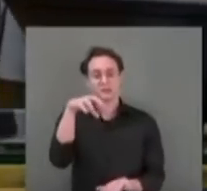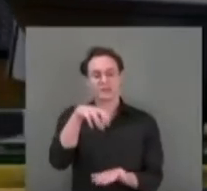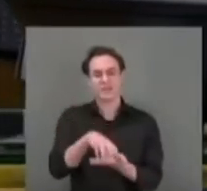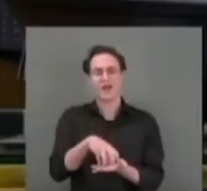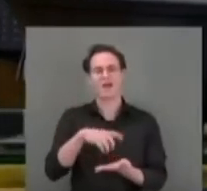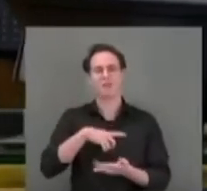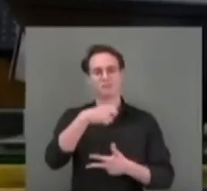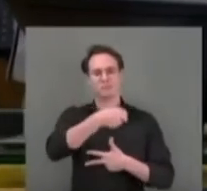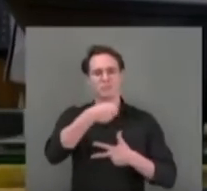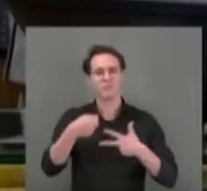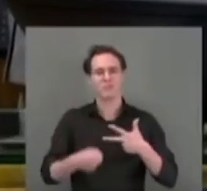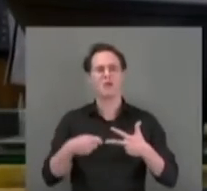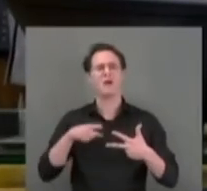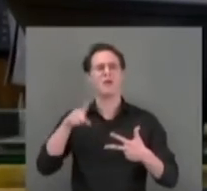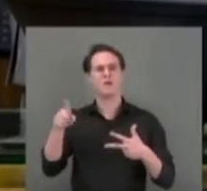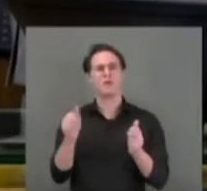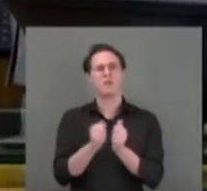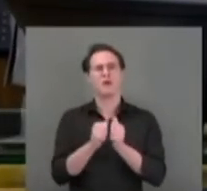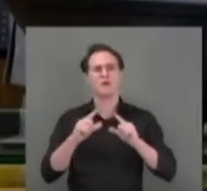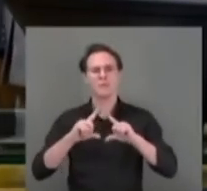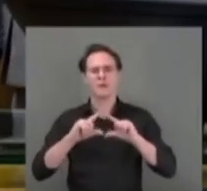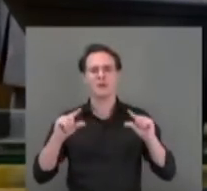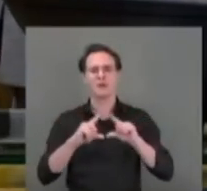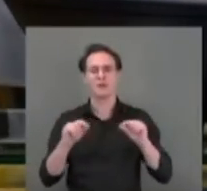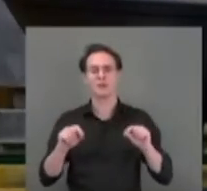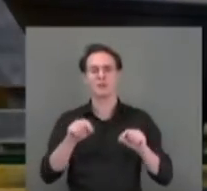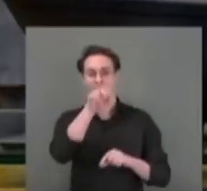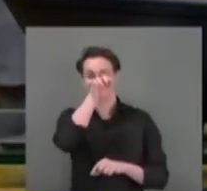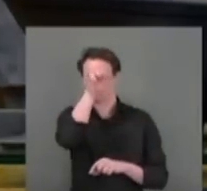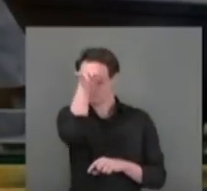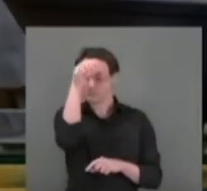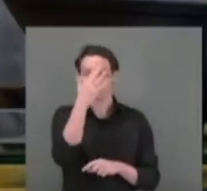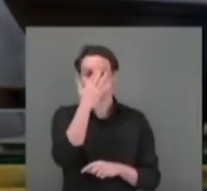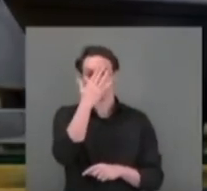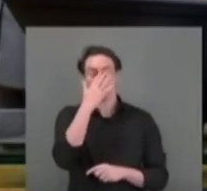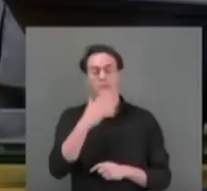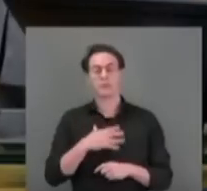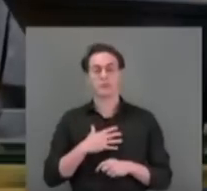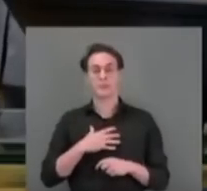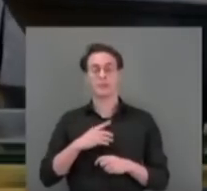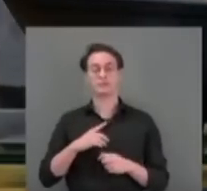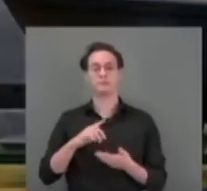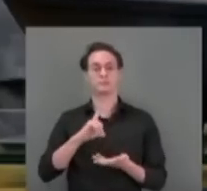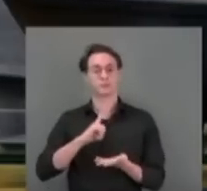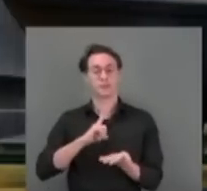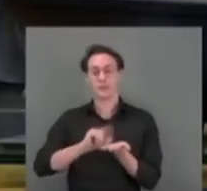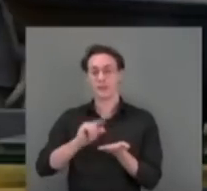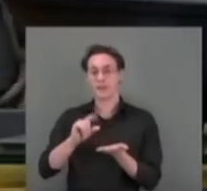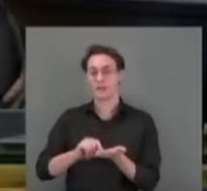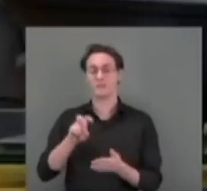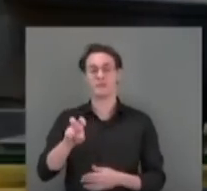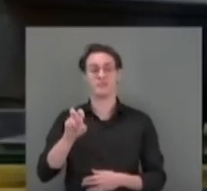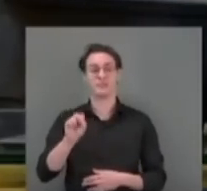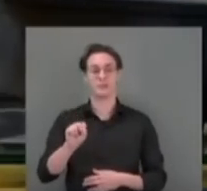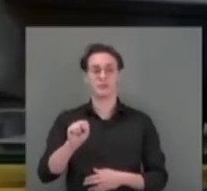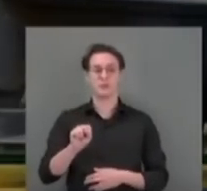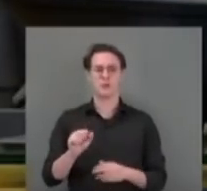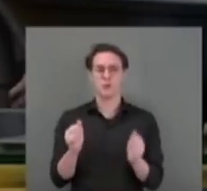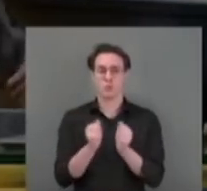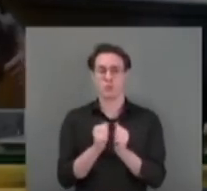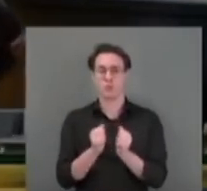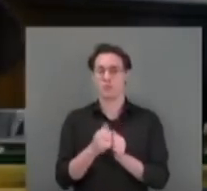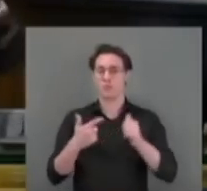poderes da República, em Brasília, nos termos do artigo 58 da Constituição Federal e 21